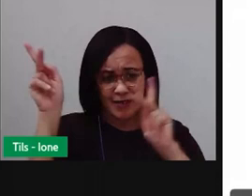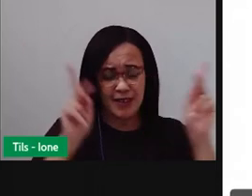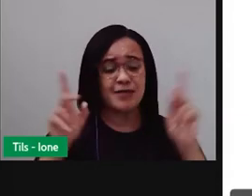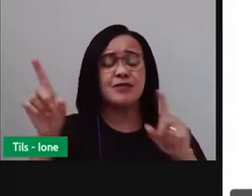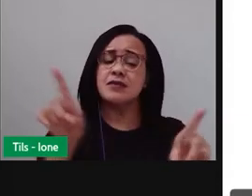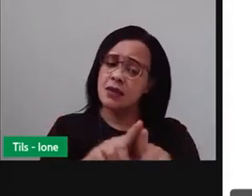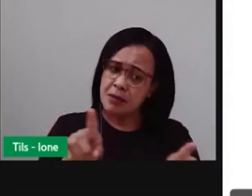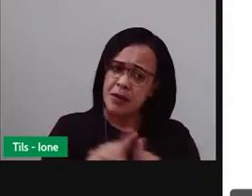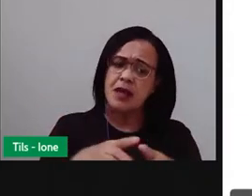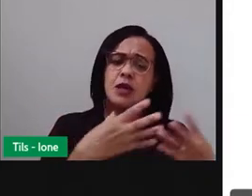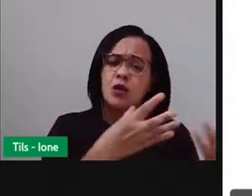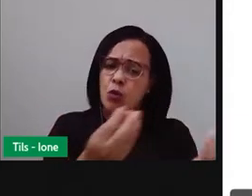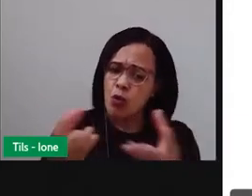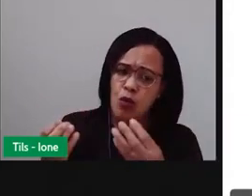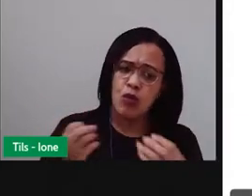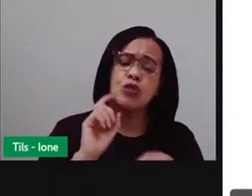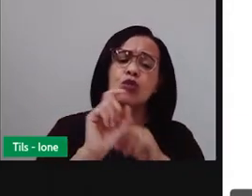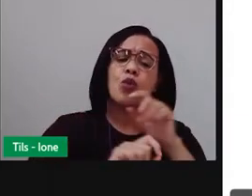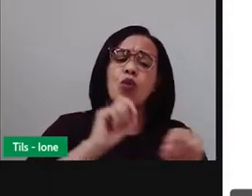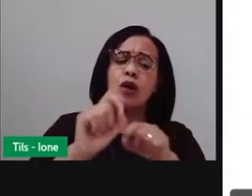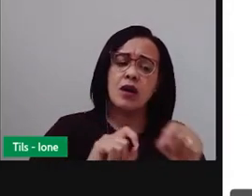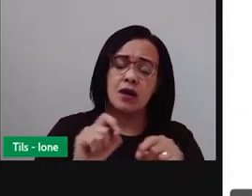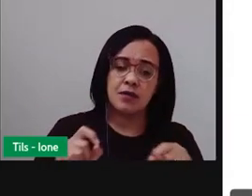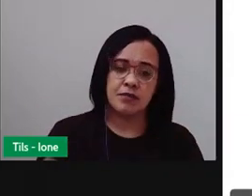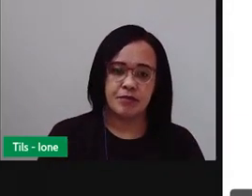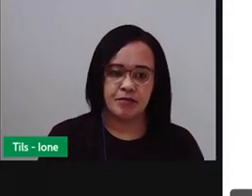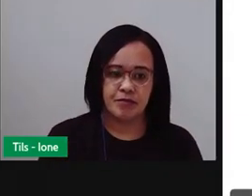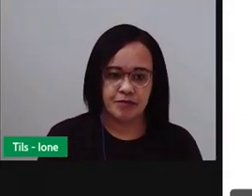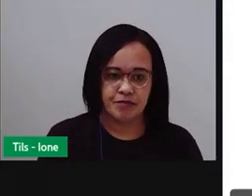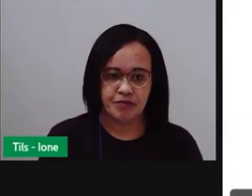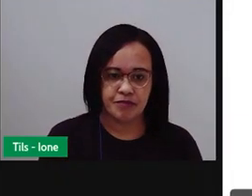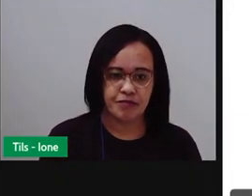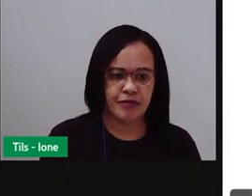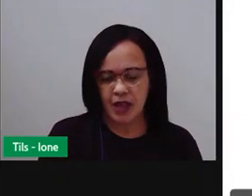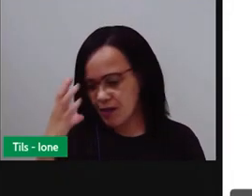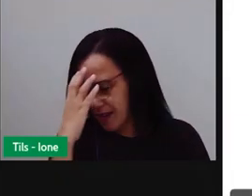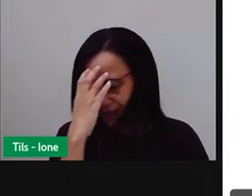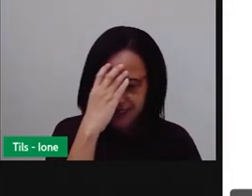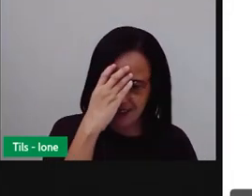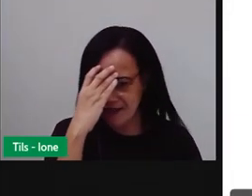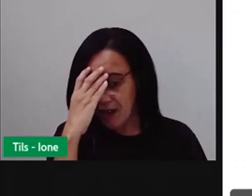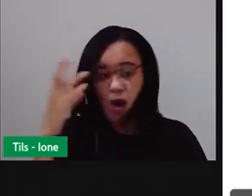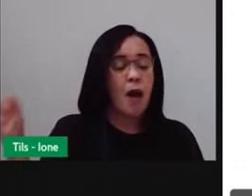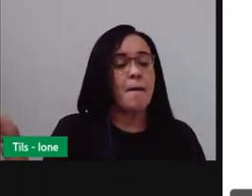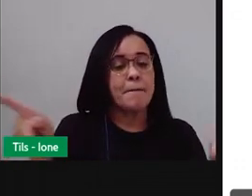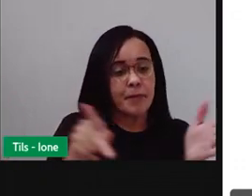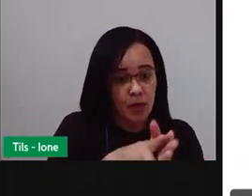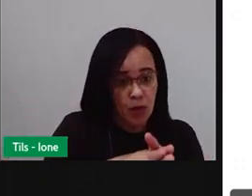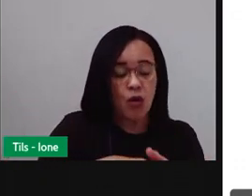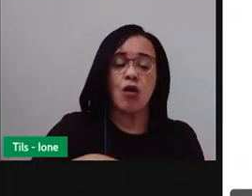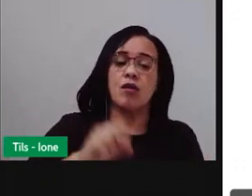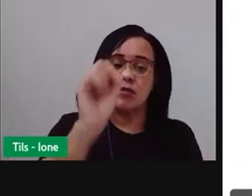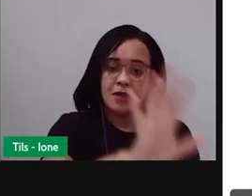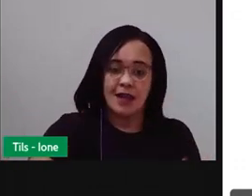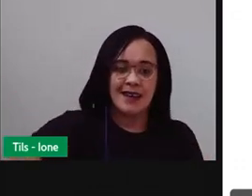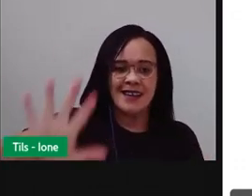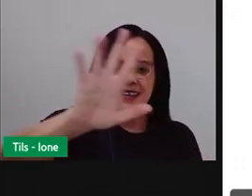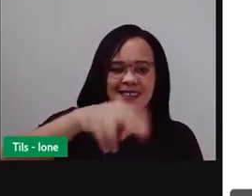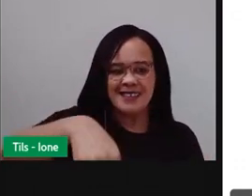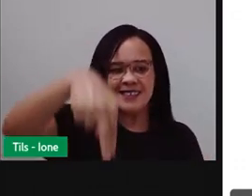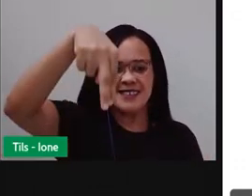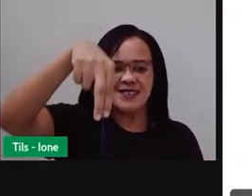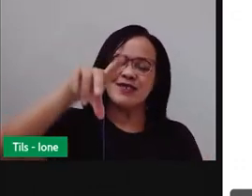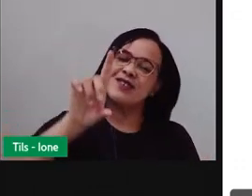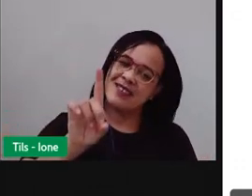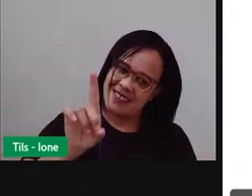muito típico da região Nordeste, muito conhecido aqui nessa região.